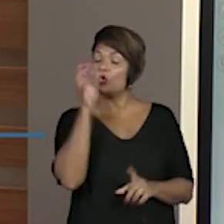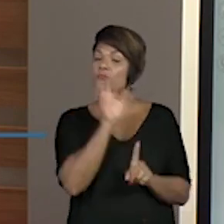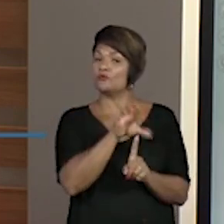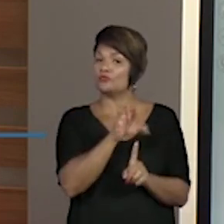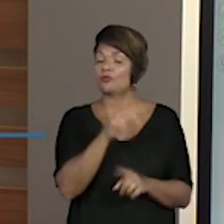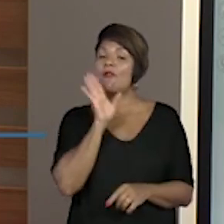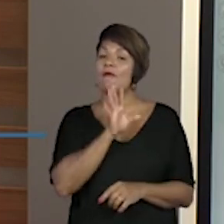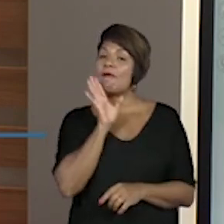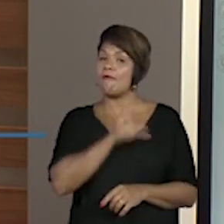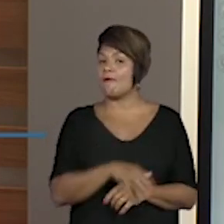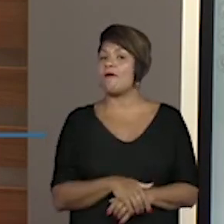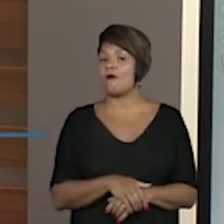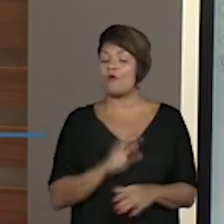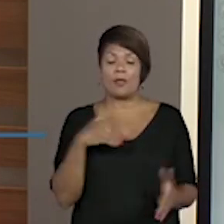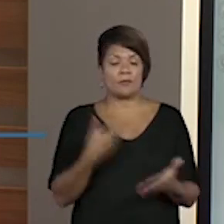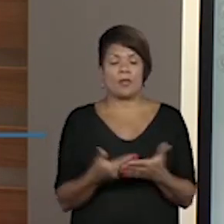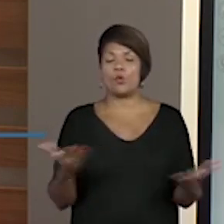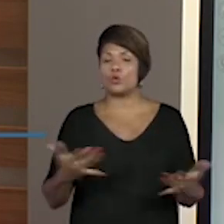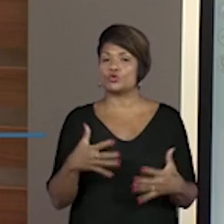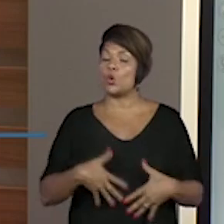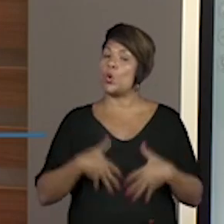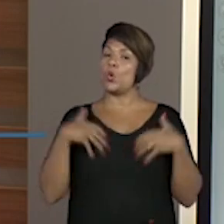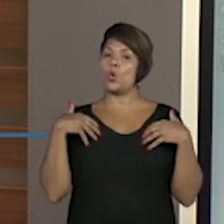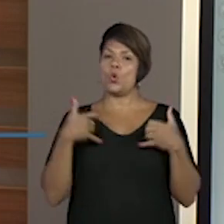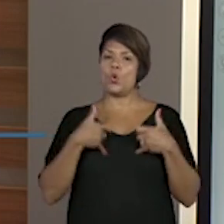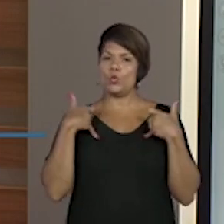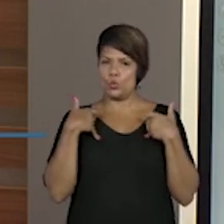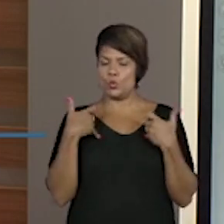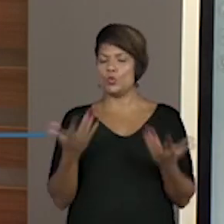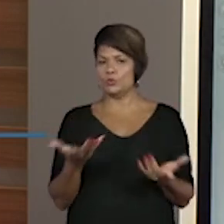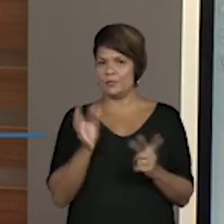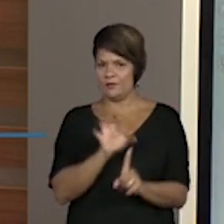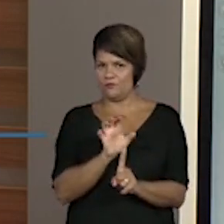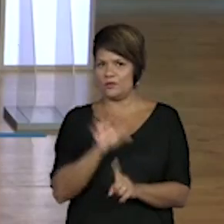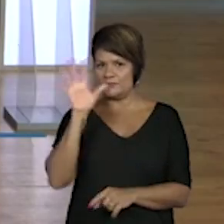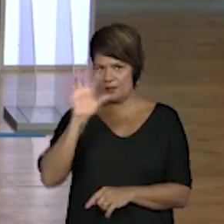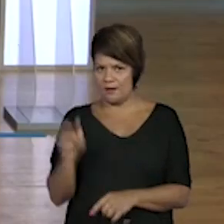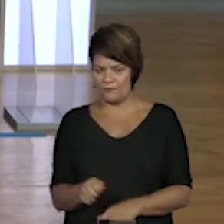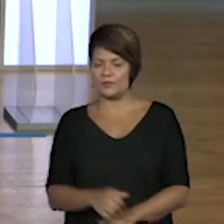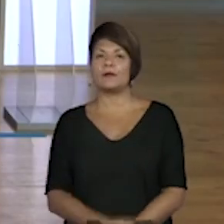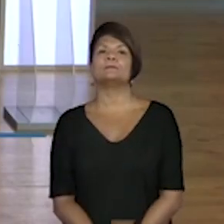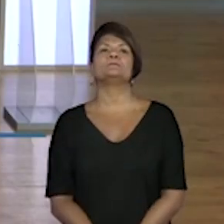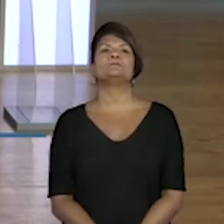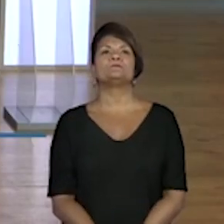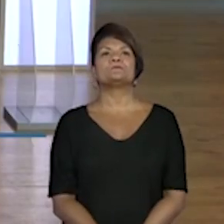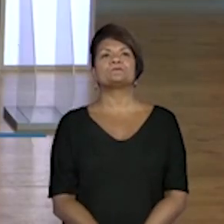bacanas e que a gente é muito orgulhoso por essas influências. Não é mesmo, professora? Muito mesmo.